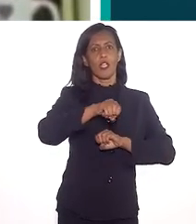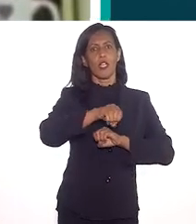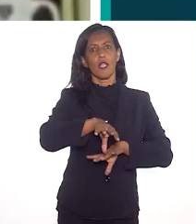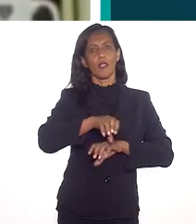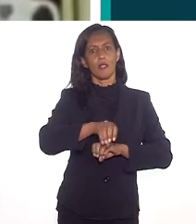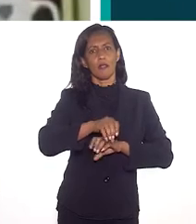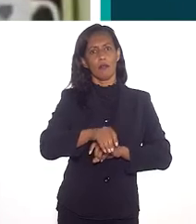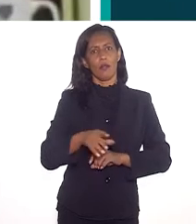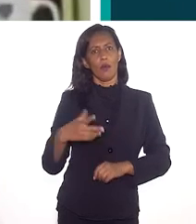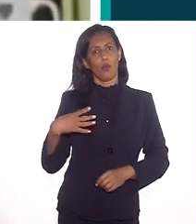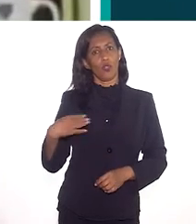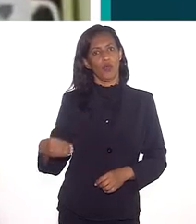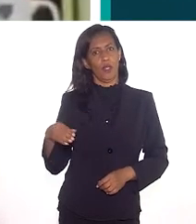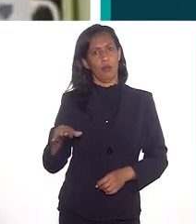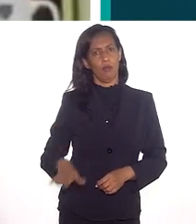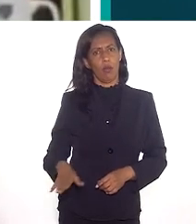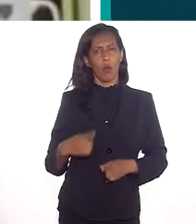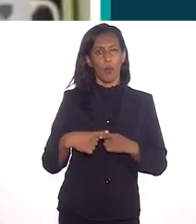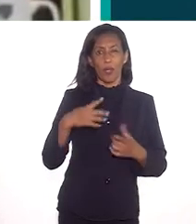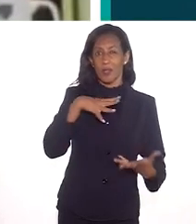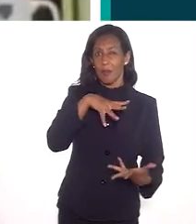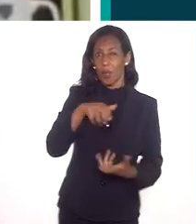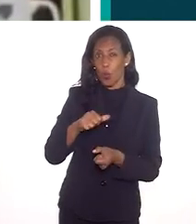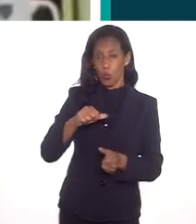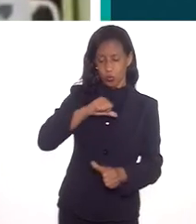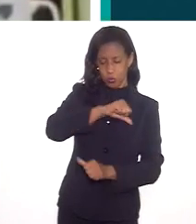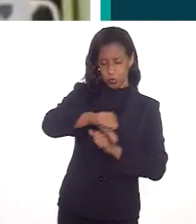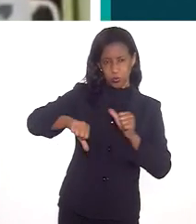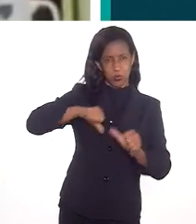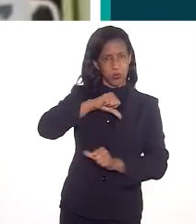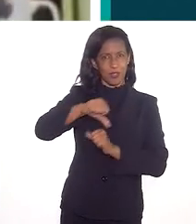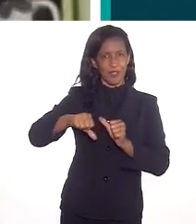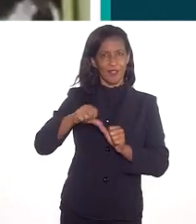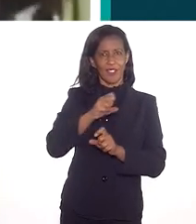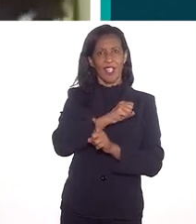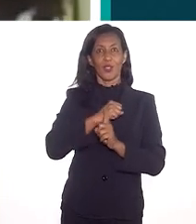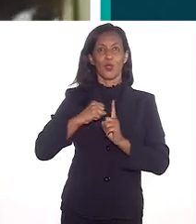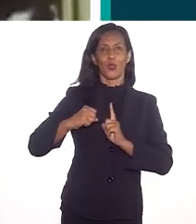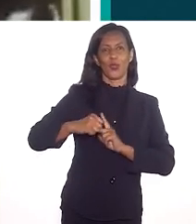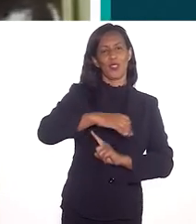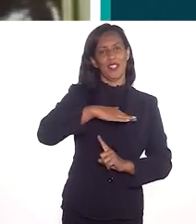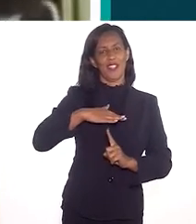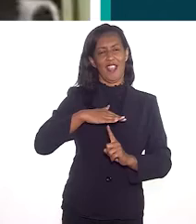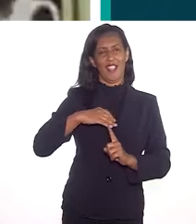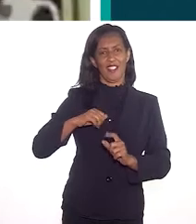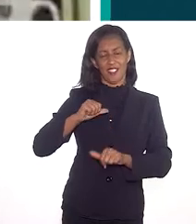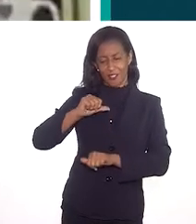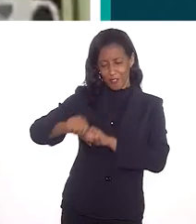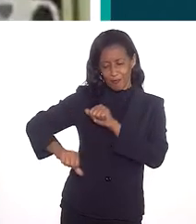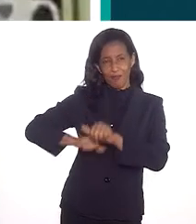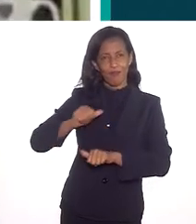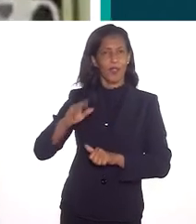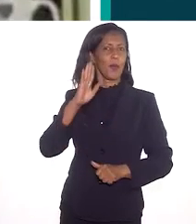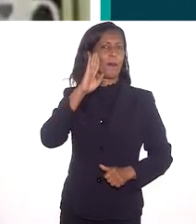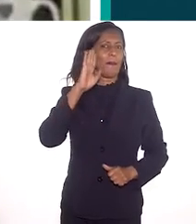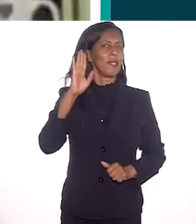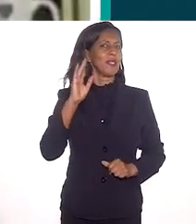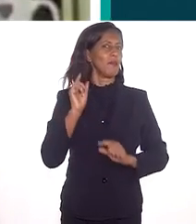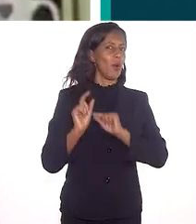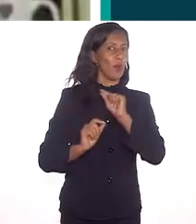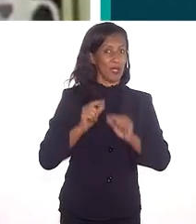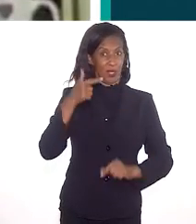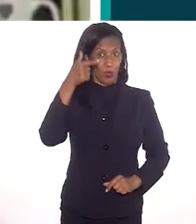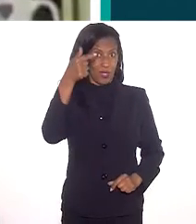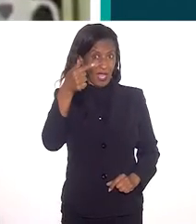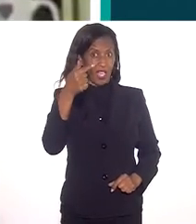exigindo educação para os seus filhos, porque eles sabiam que o mundo estava em mudança, a sociedade estava em mudança, e um fator primordial para esses